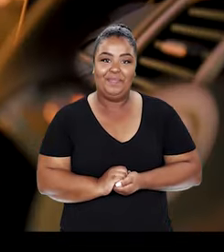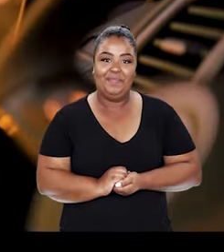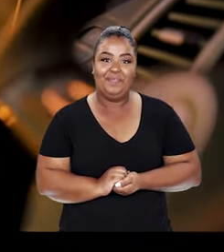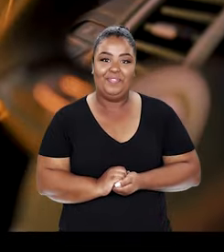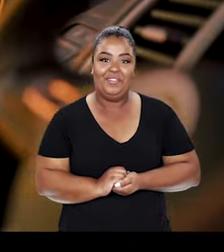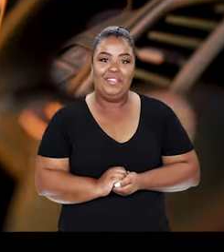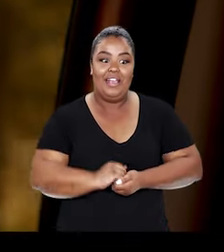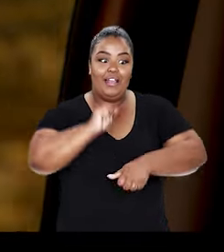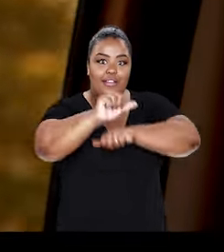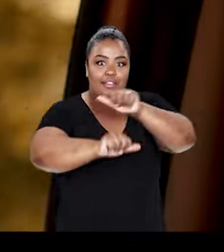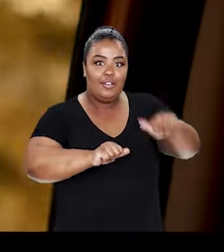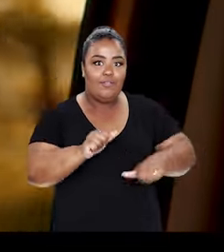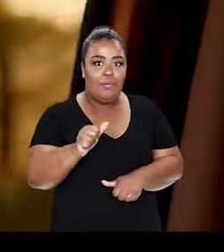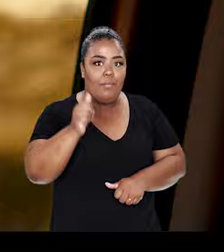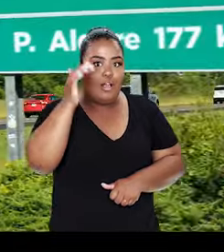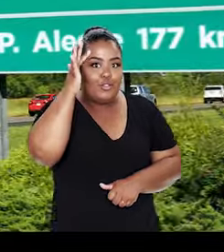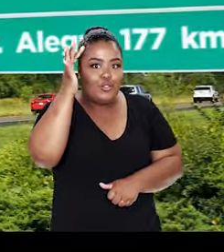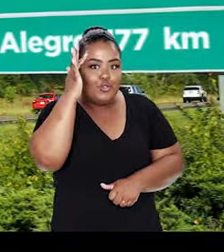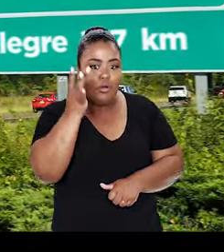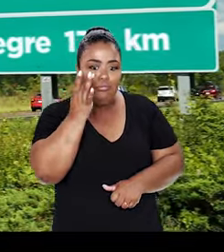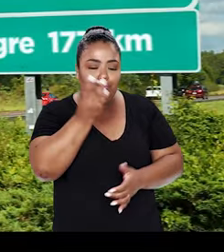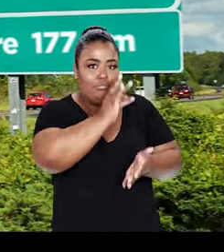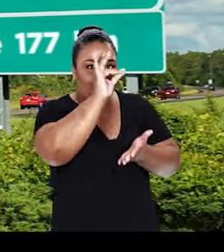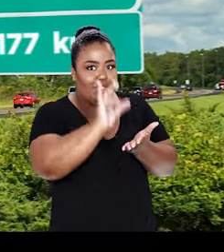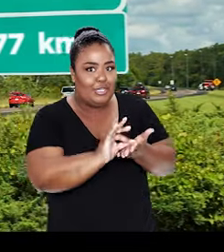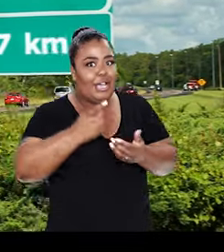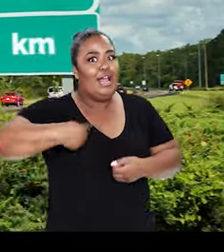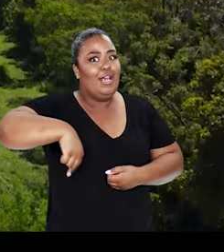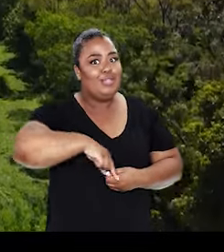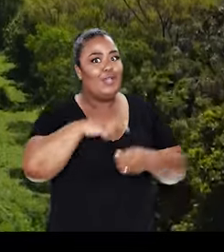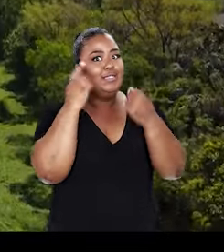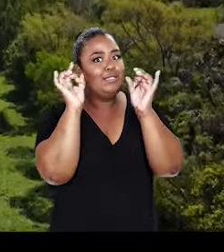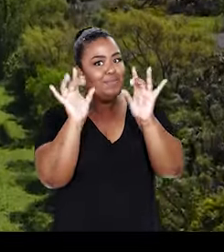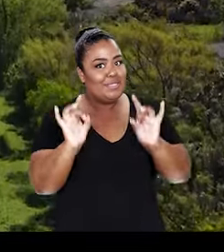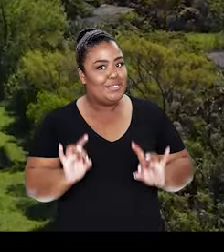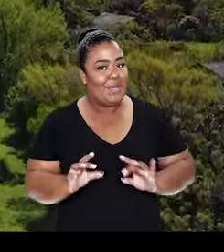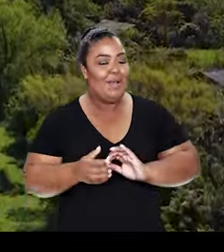Dar vida a sonhos é nossa especialidade.